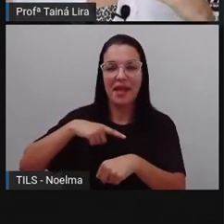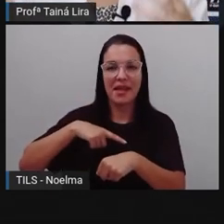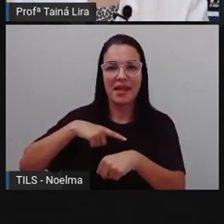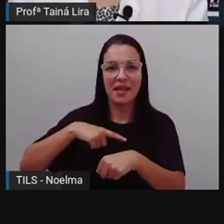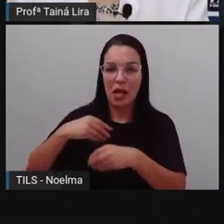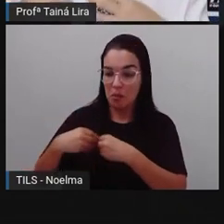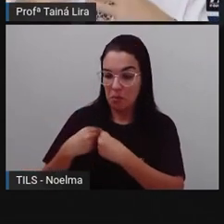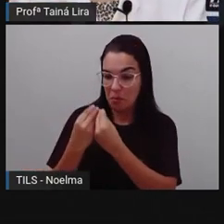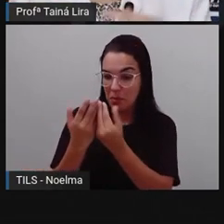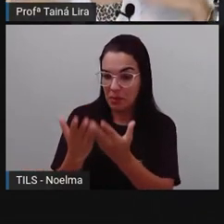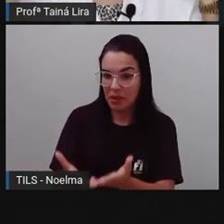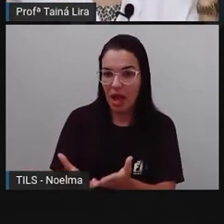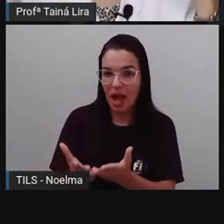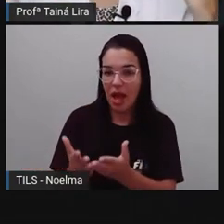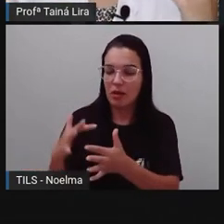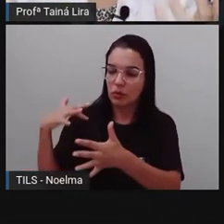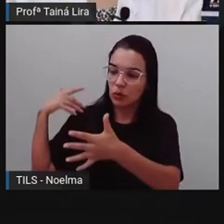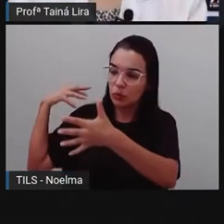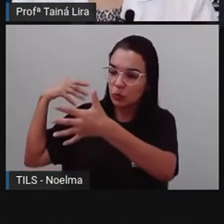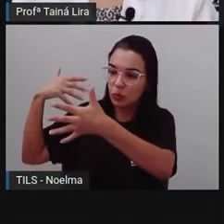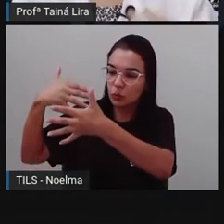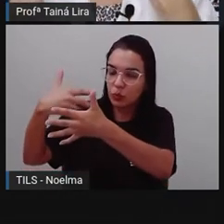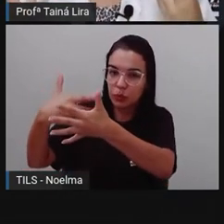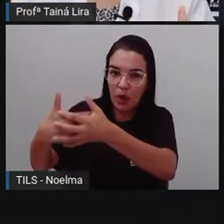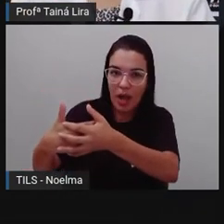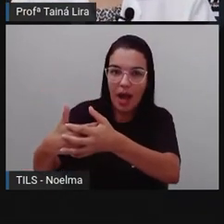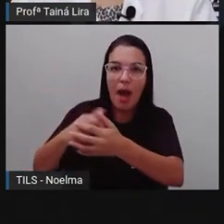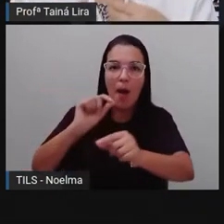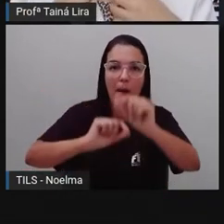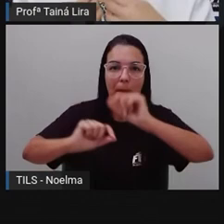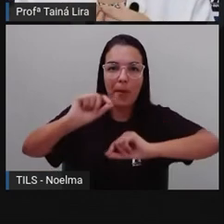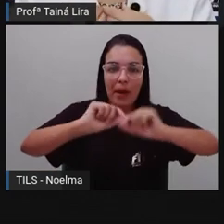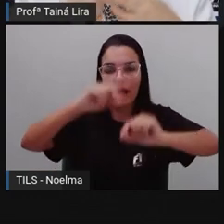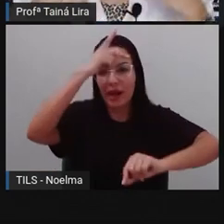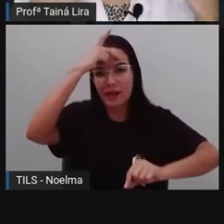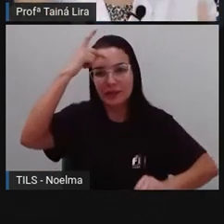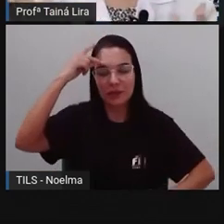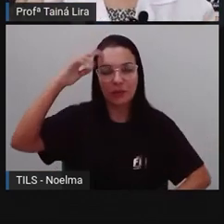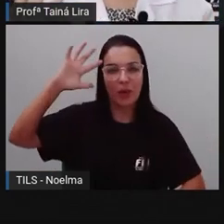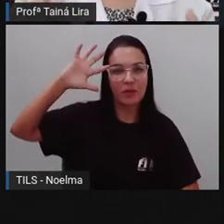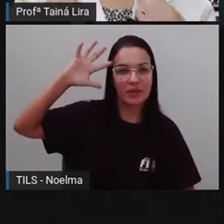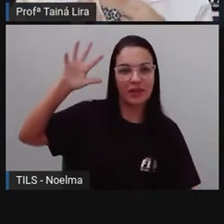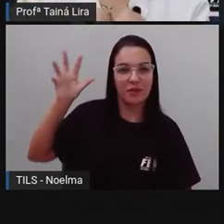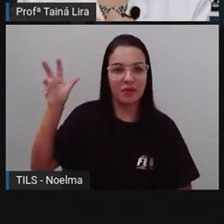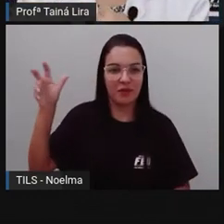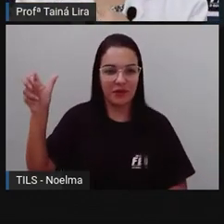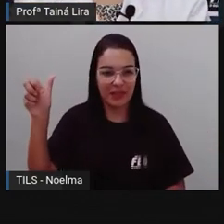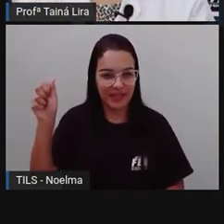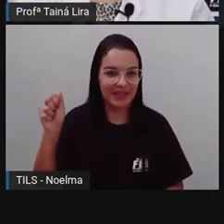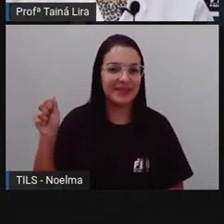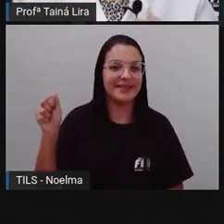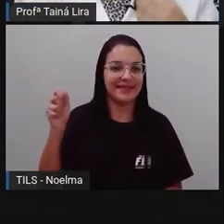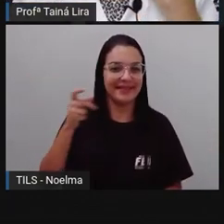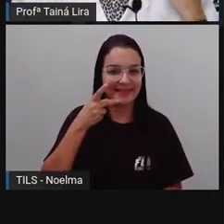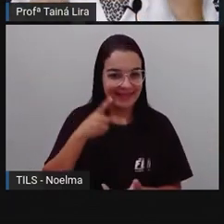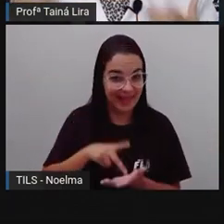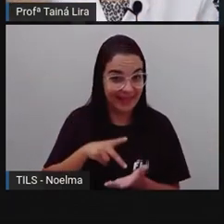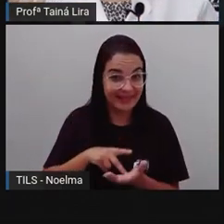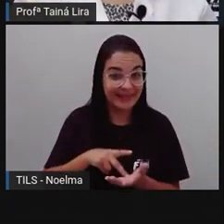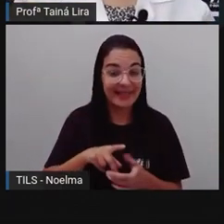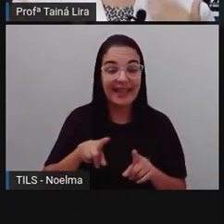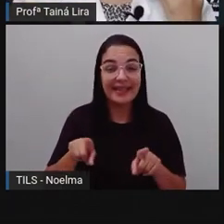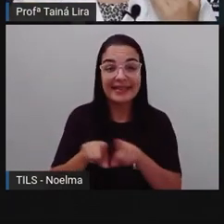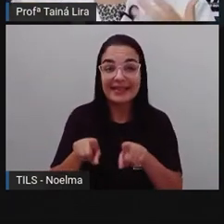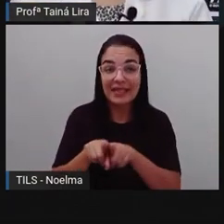essa questão da herança, valorizar a herança africana, não é verdade? E,